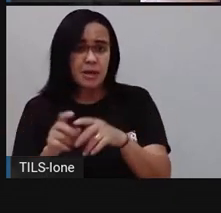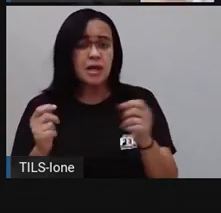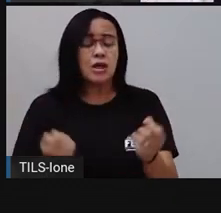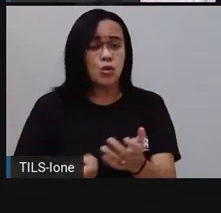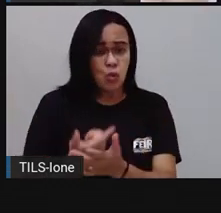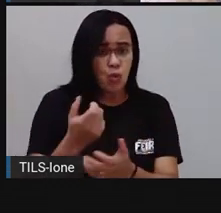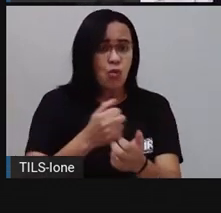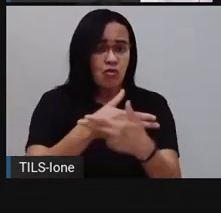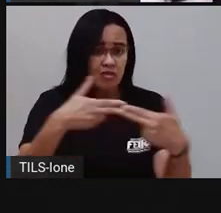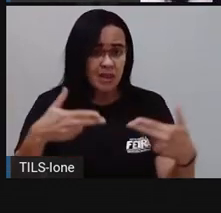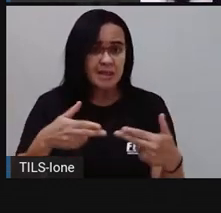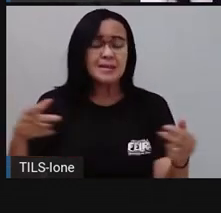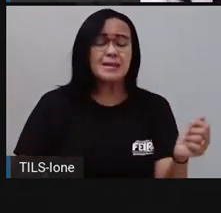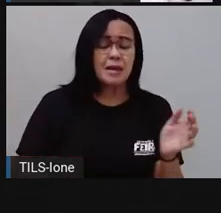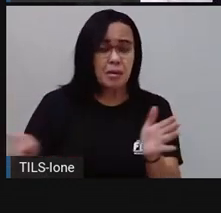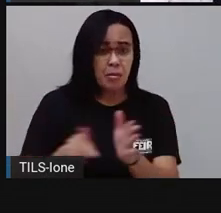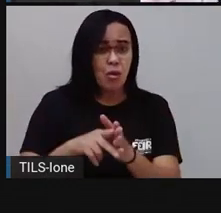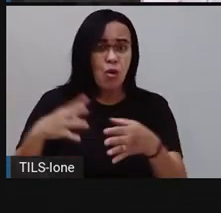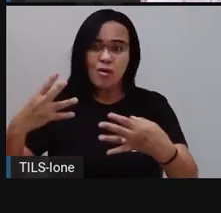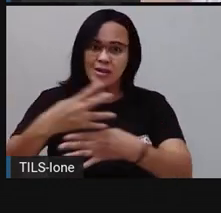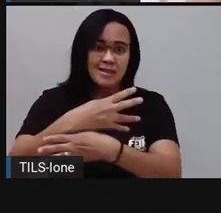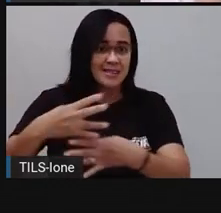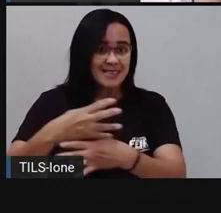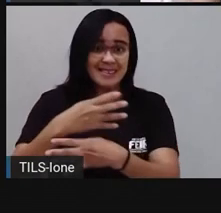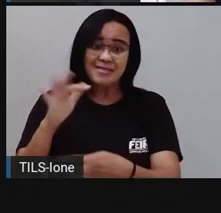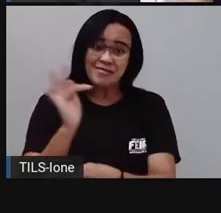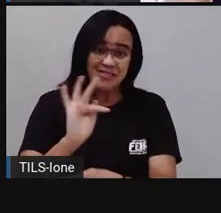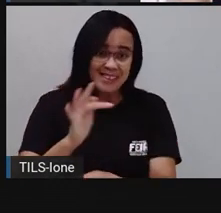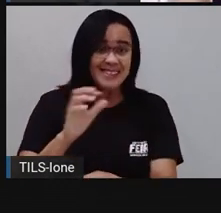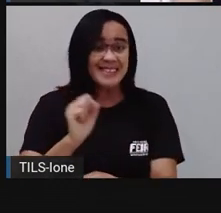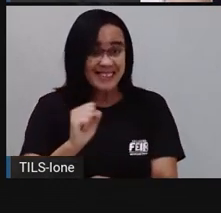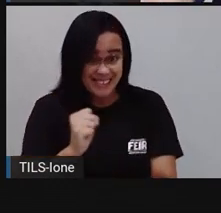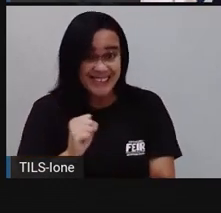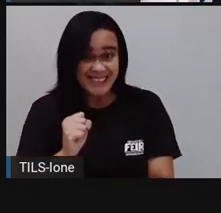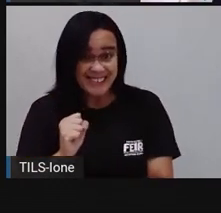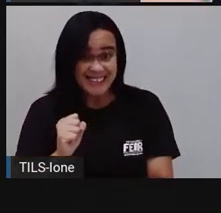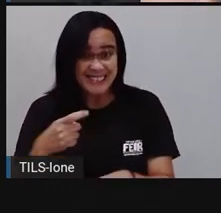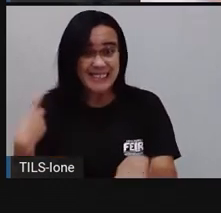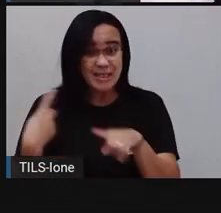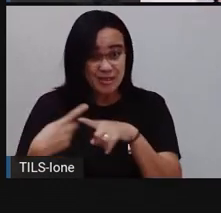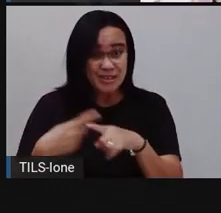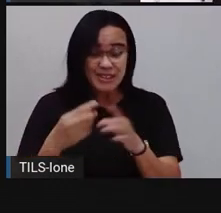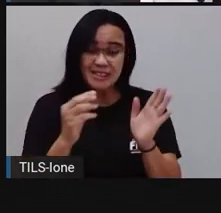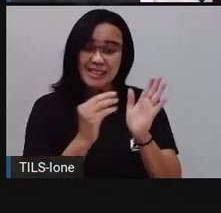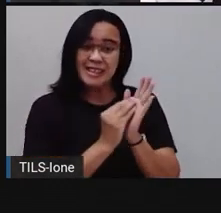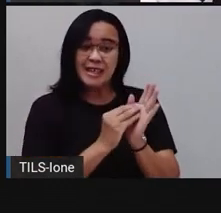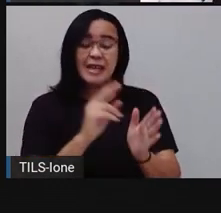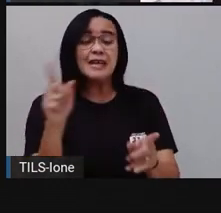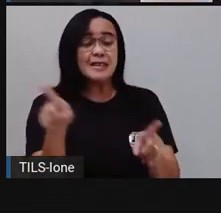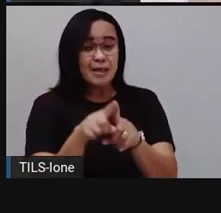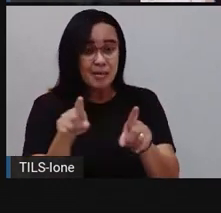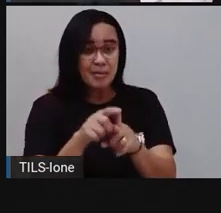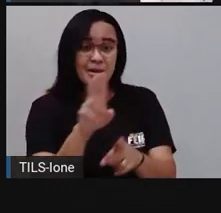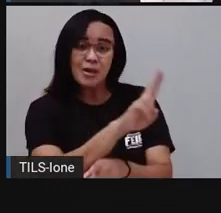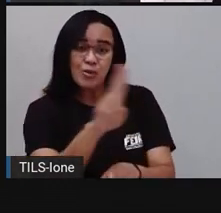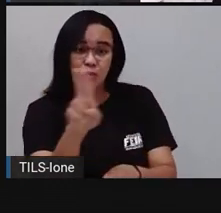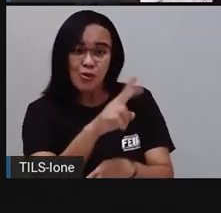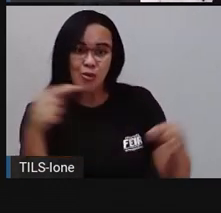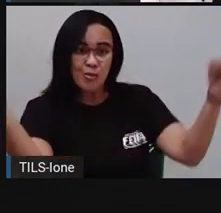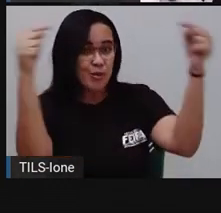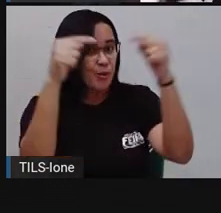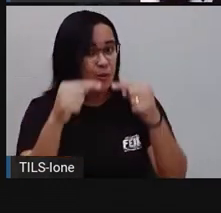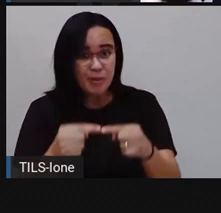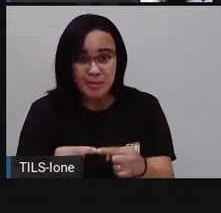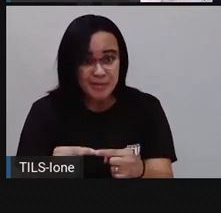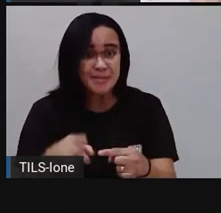do histórico de nossa cidade. O nome, ó, da nossa cidade tem o nome de uma feira. Então, é muito importante, né? Esse